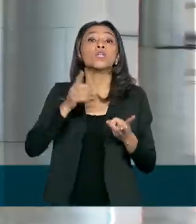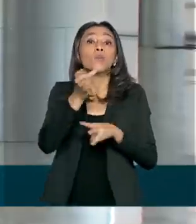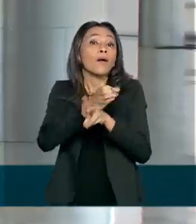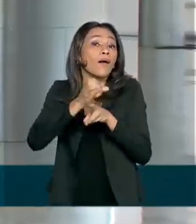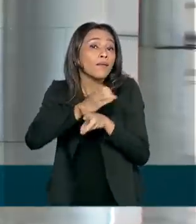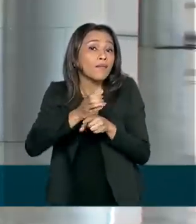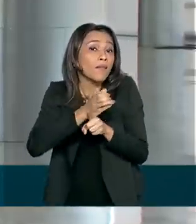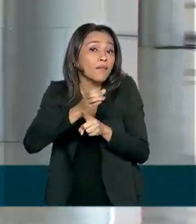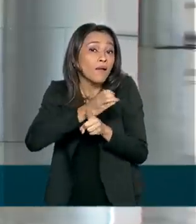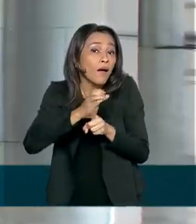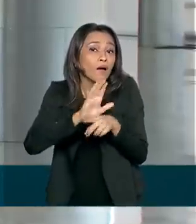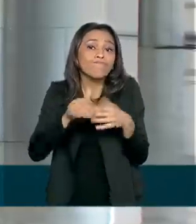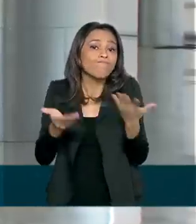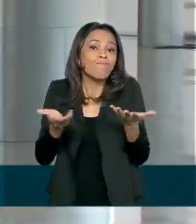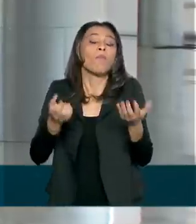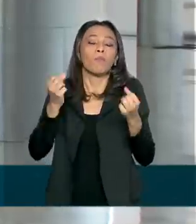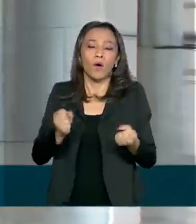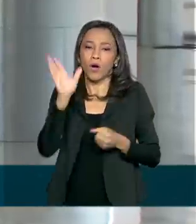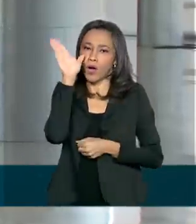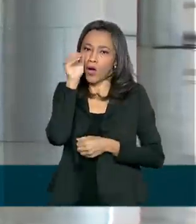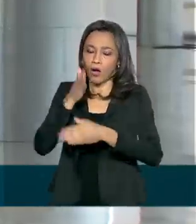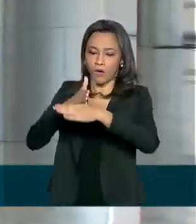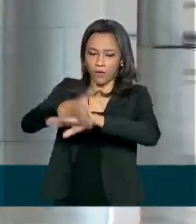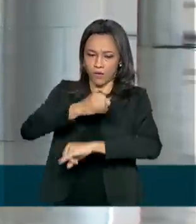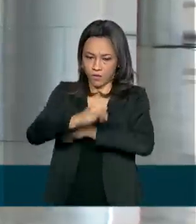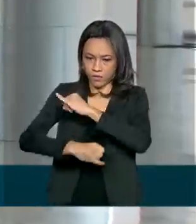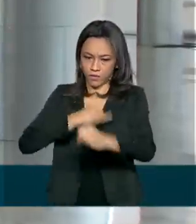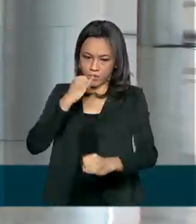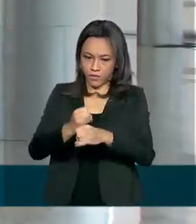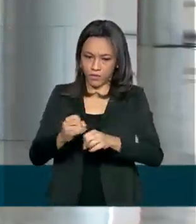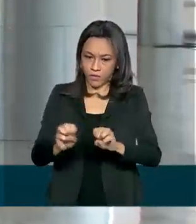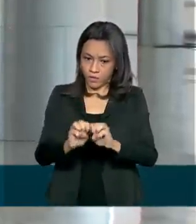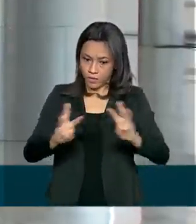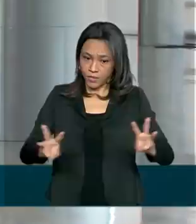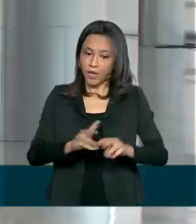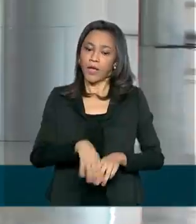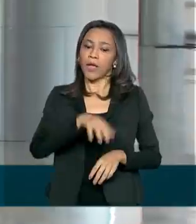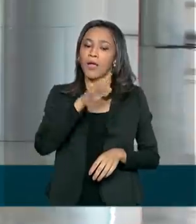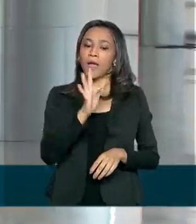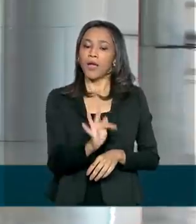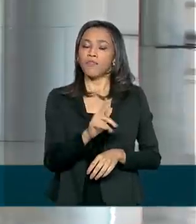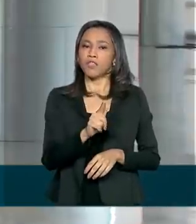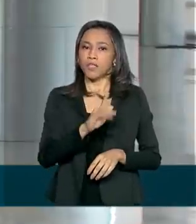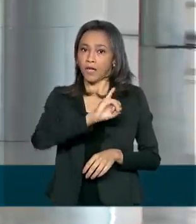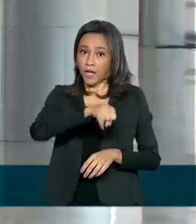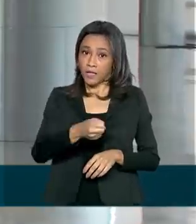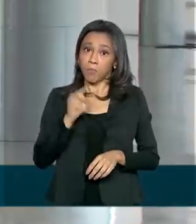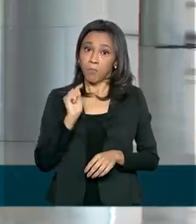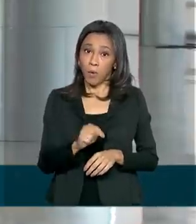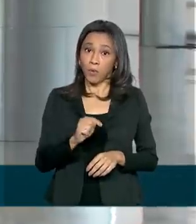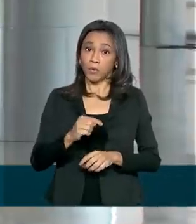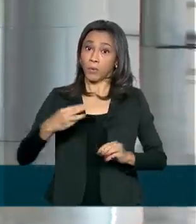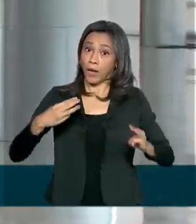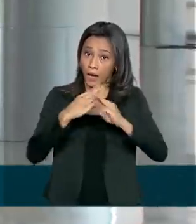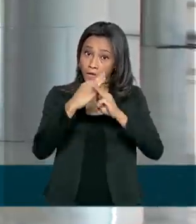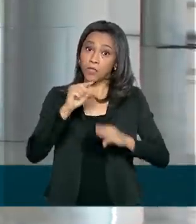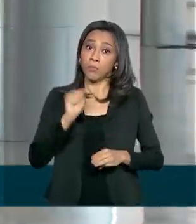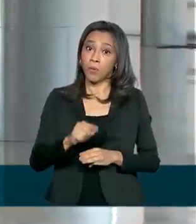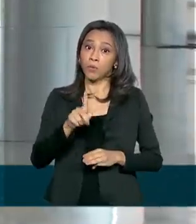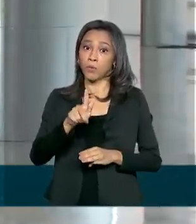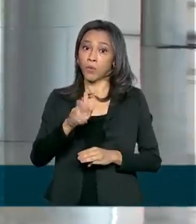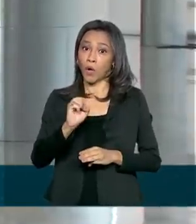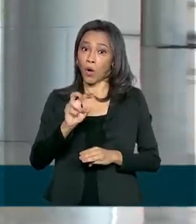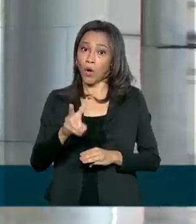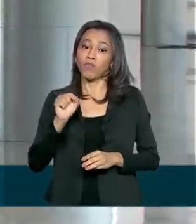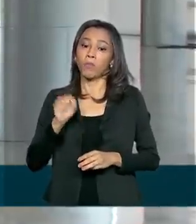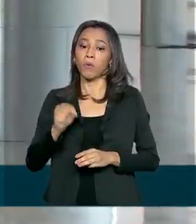pagamento podem ser consultadas na internet fgts.caixa.gov.br